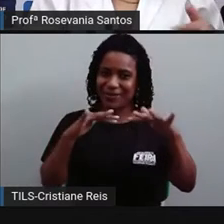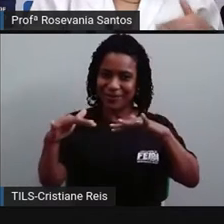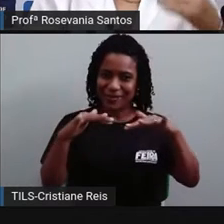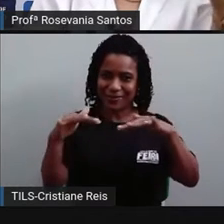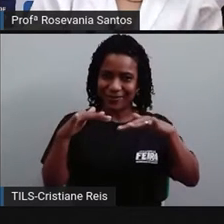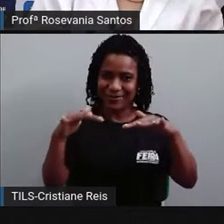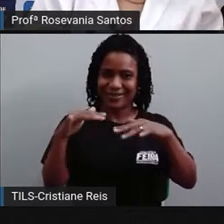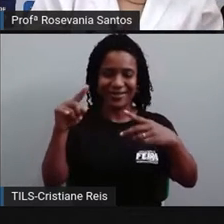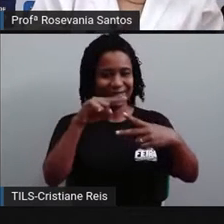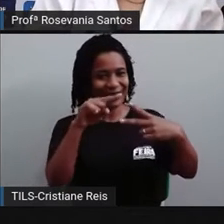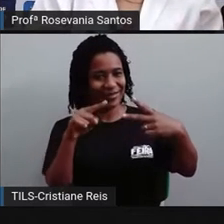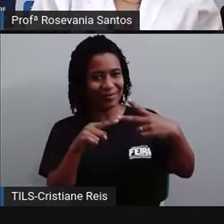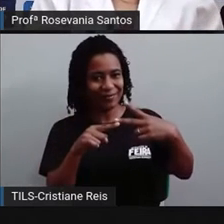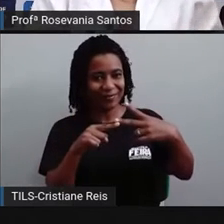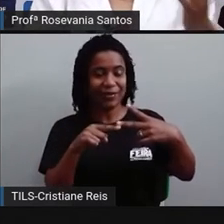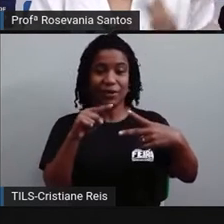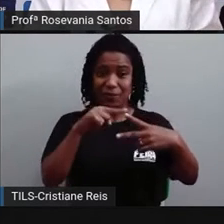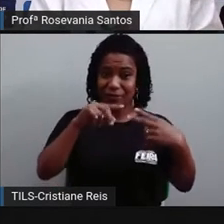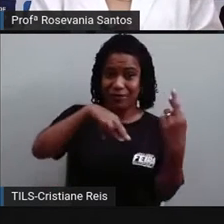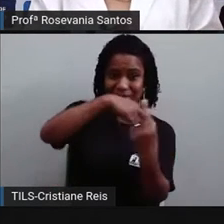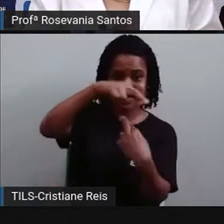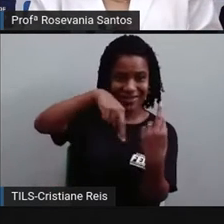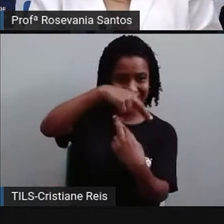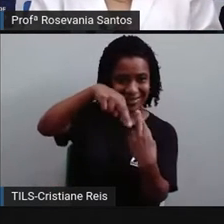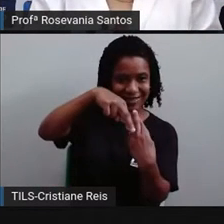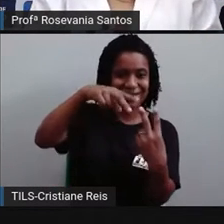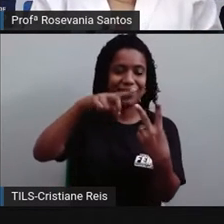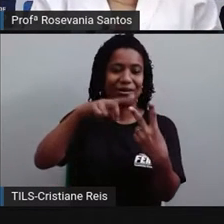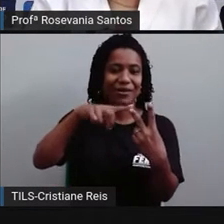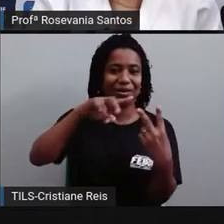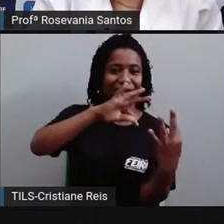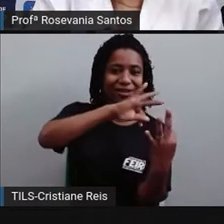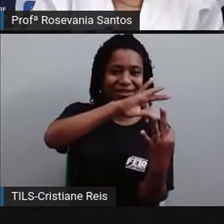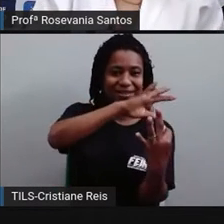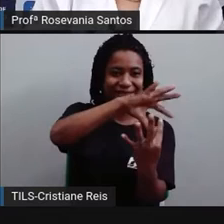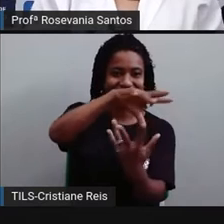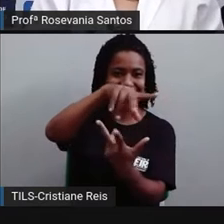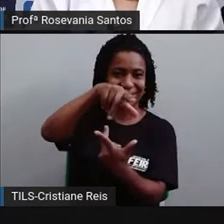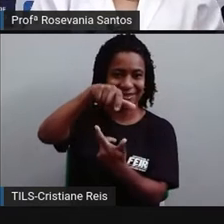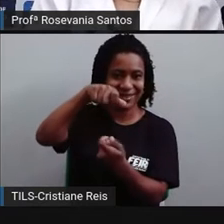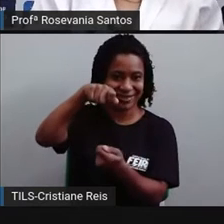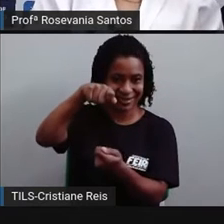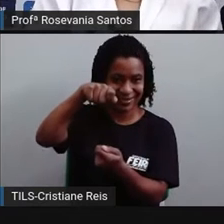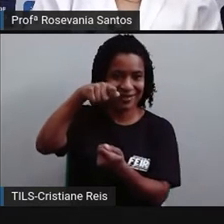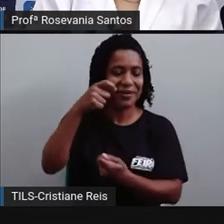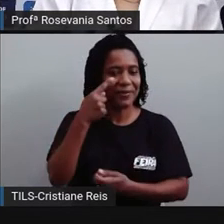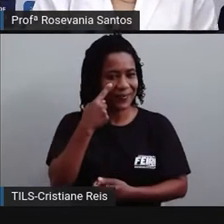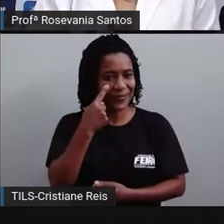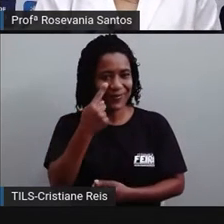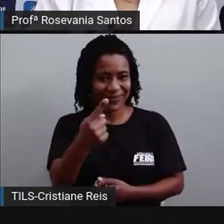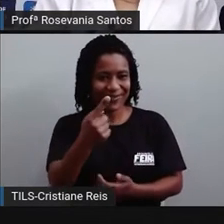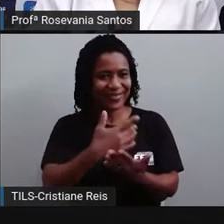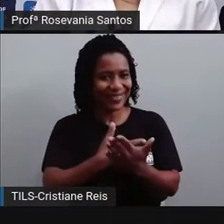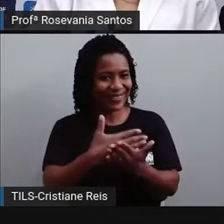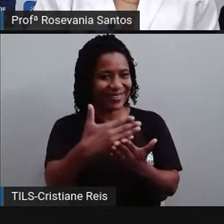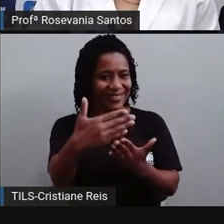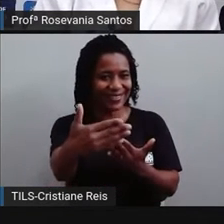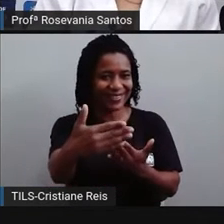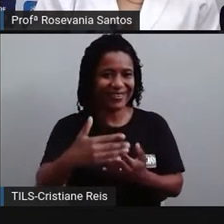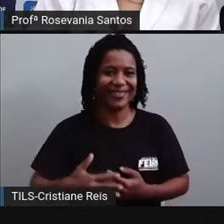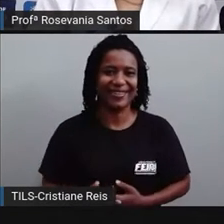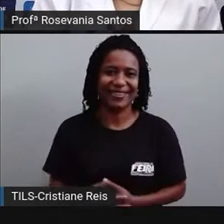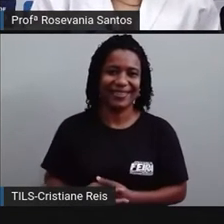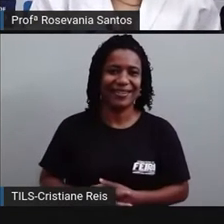esses dois movimentos. O movimento de rotação e o movimento de translação. Vamos lá? Vamos começar a nossa aulinha de hoje?